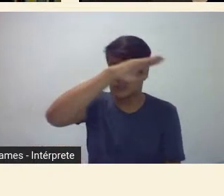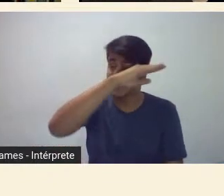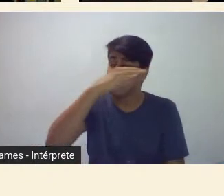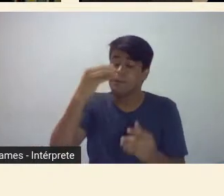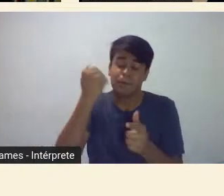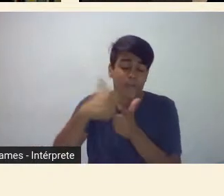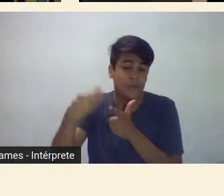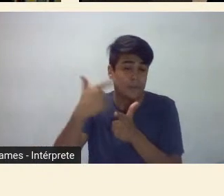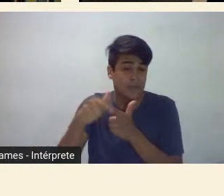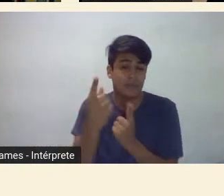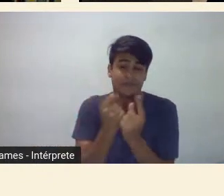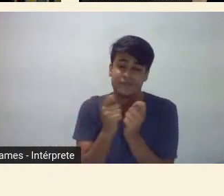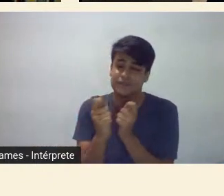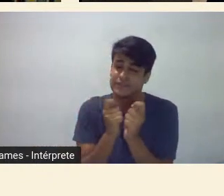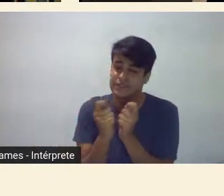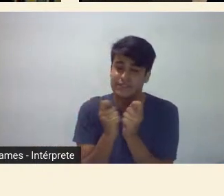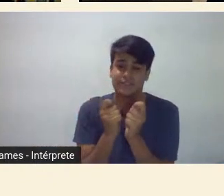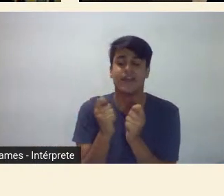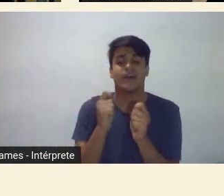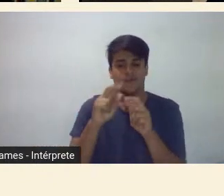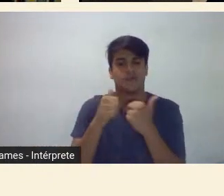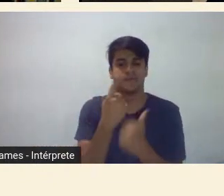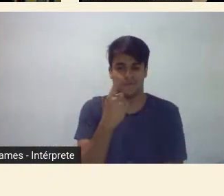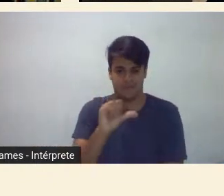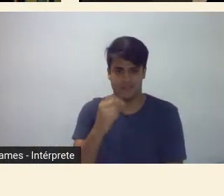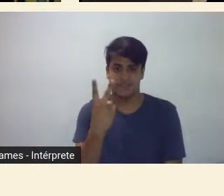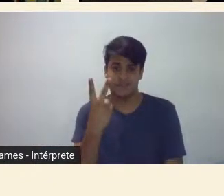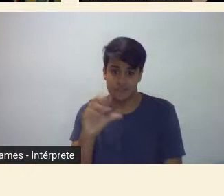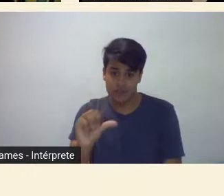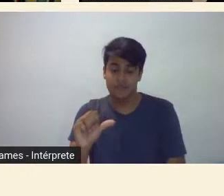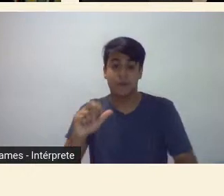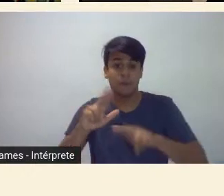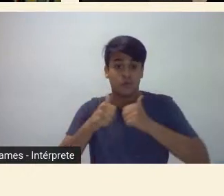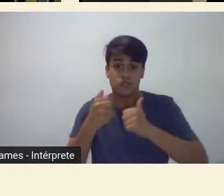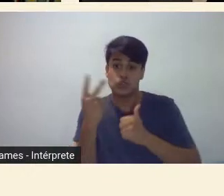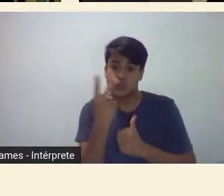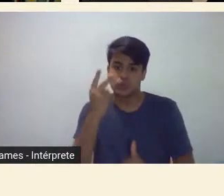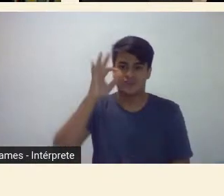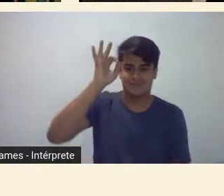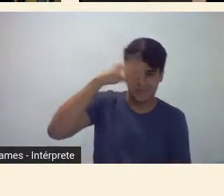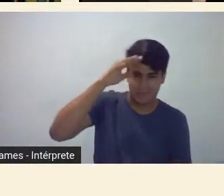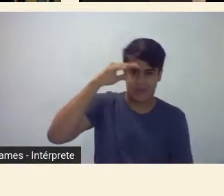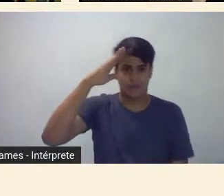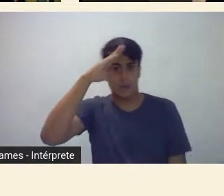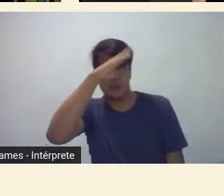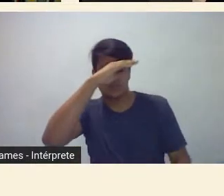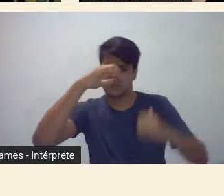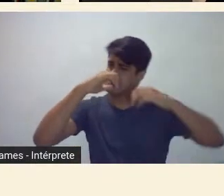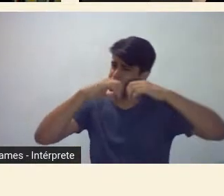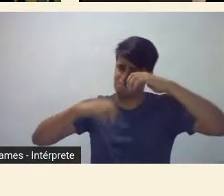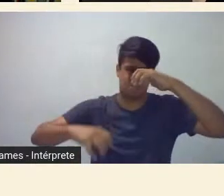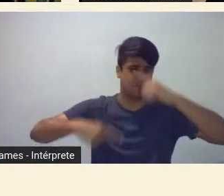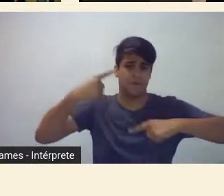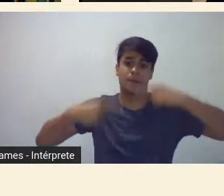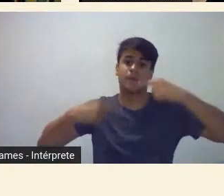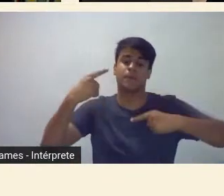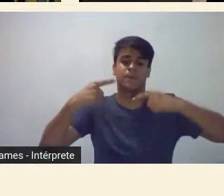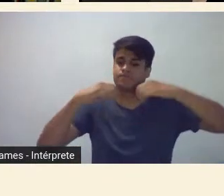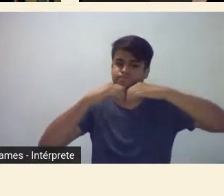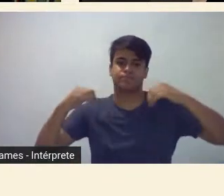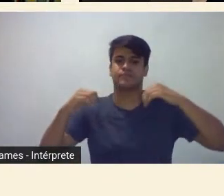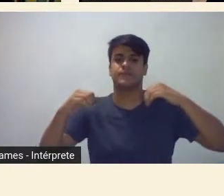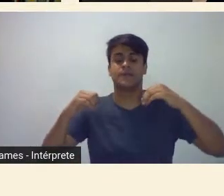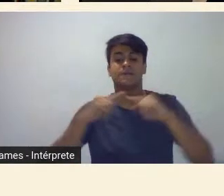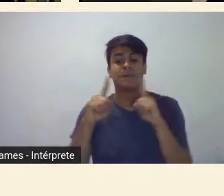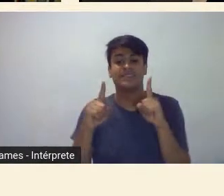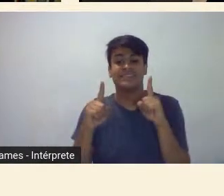financeiros após a crise de 1929 e foi um momento de ruptura entre os dois pessoal entre eles mas especificamente falar de uma